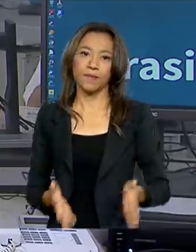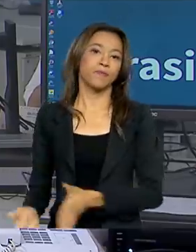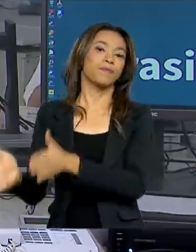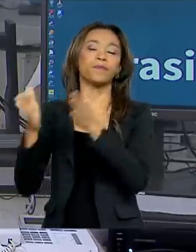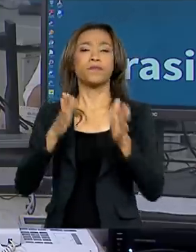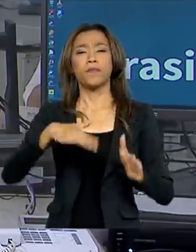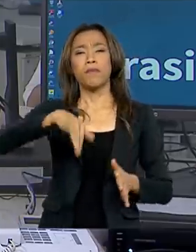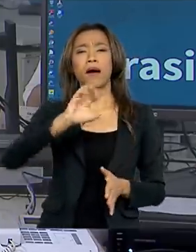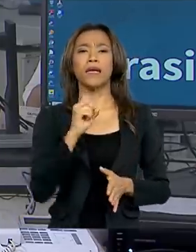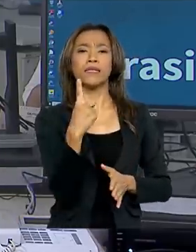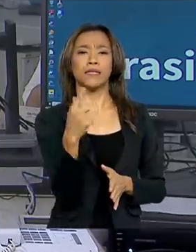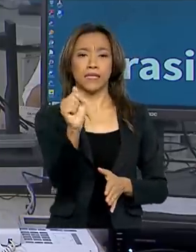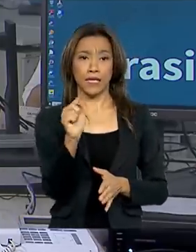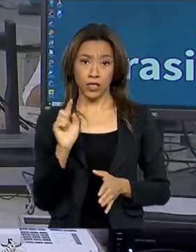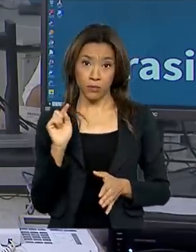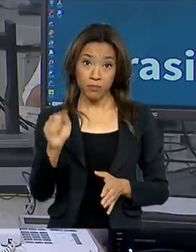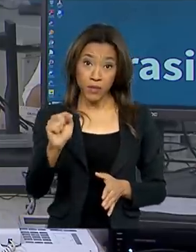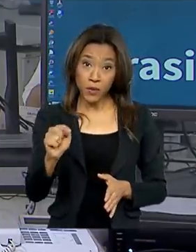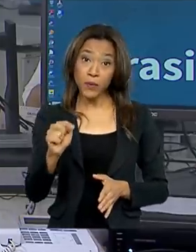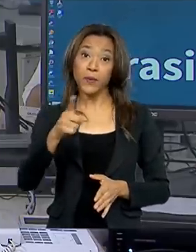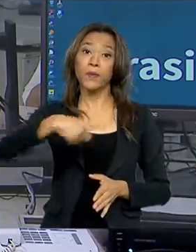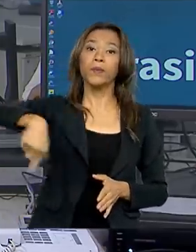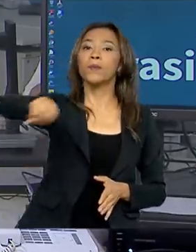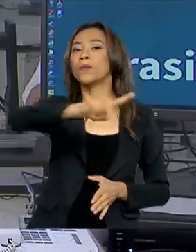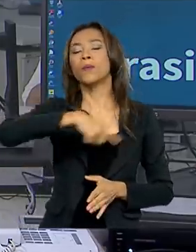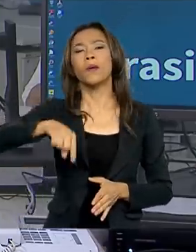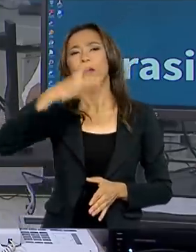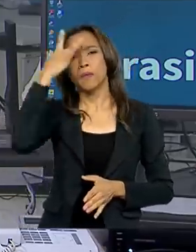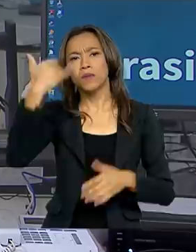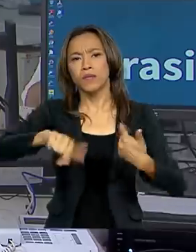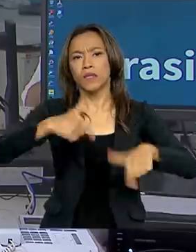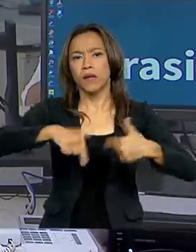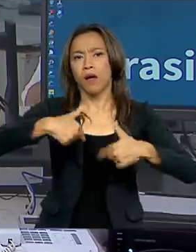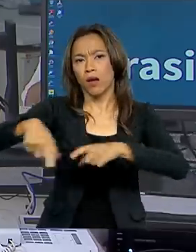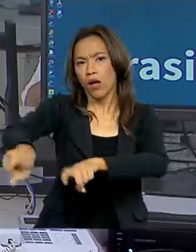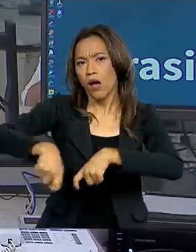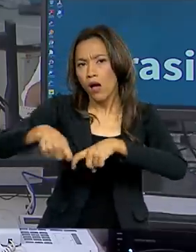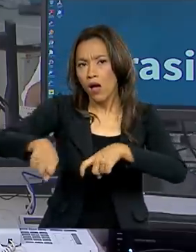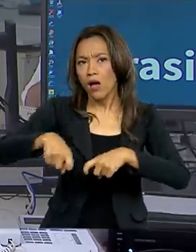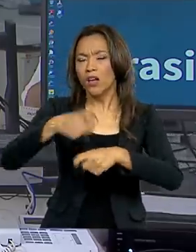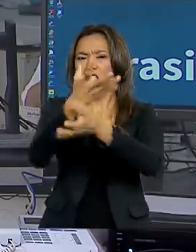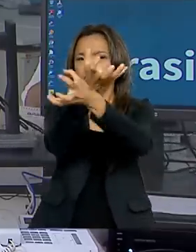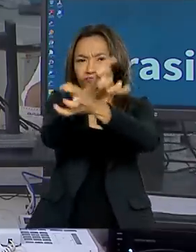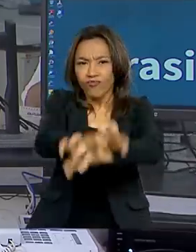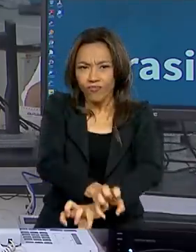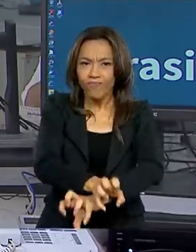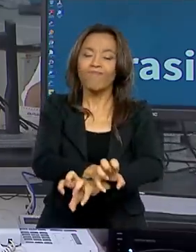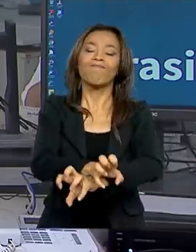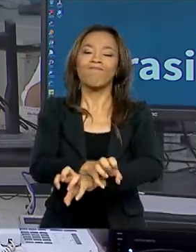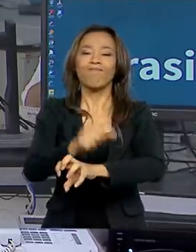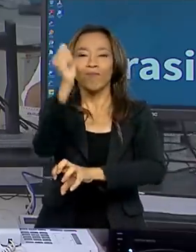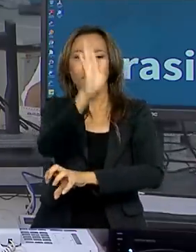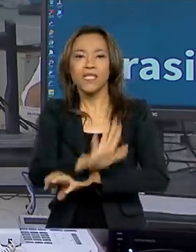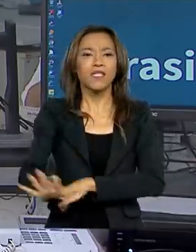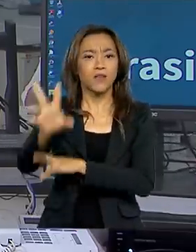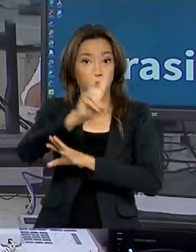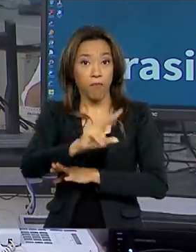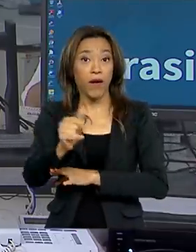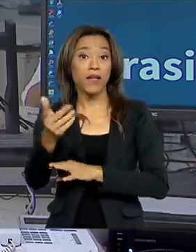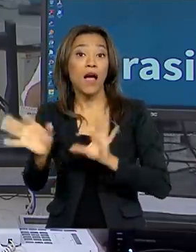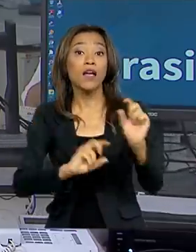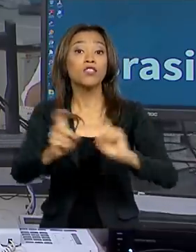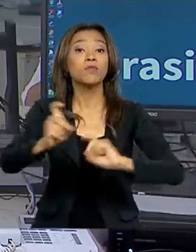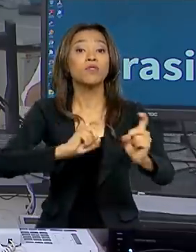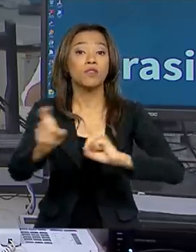Mais de 17 mil pequenos e médios produtores do semiárido brasileiro terão assistência técnica e noções para administrar os